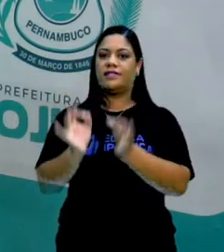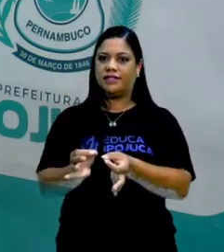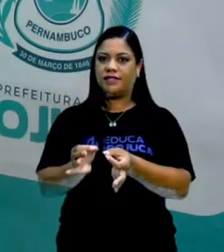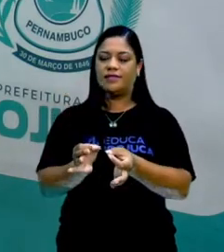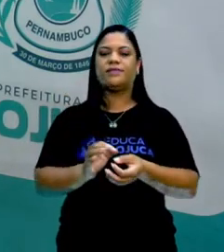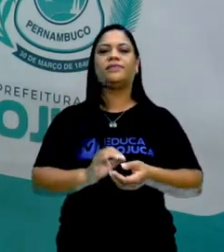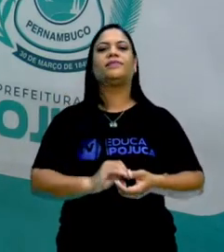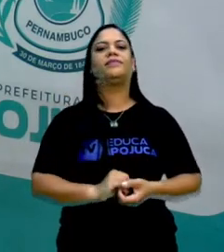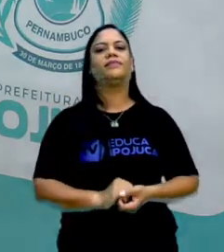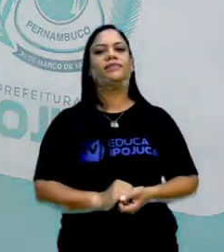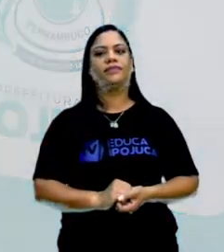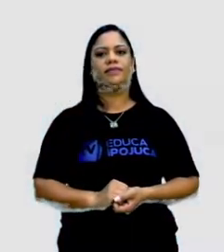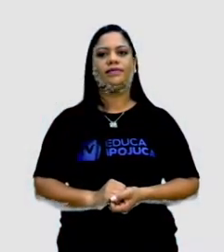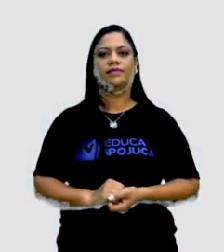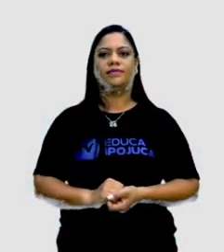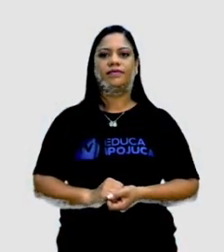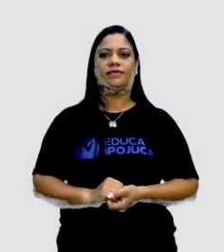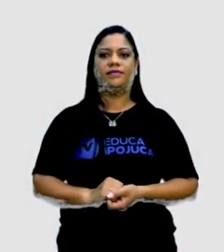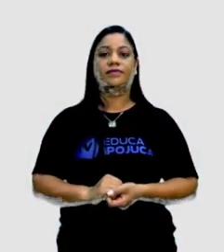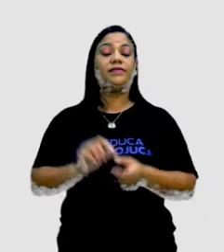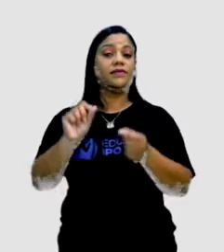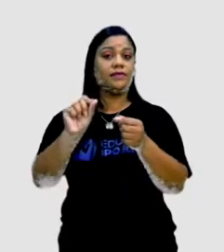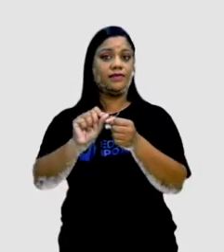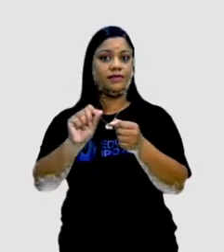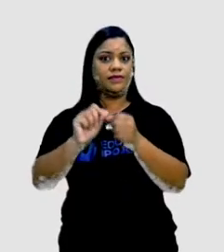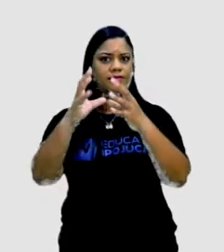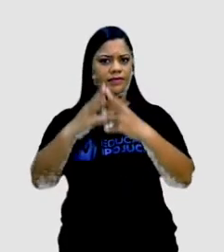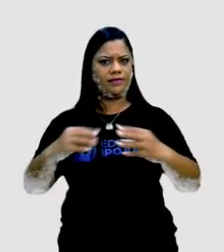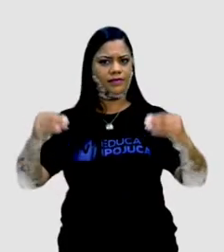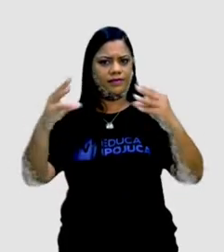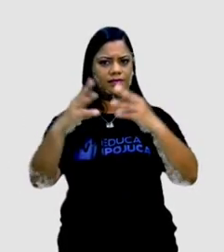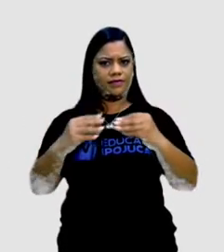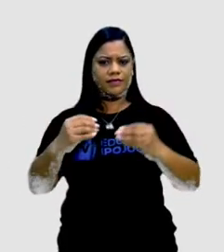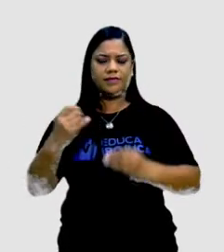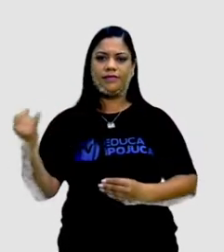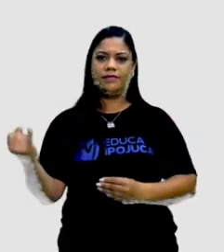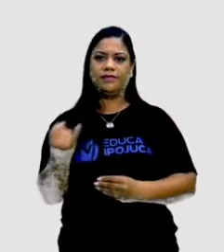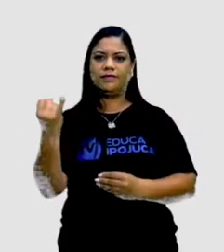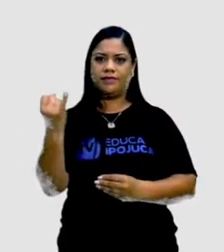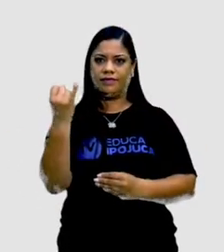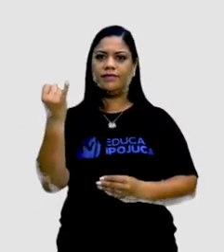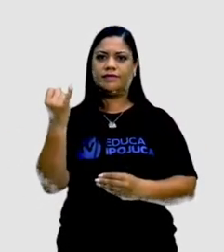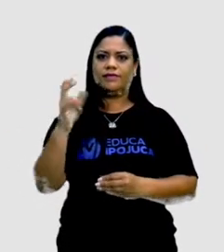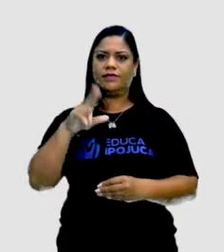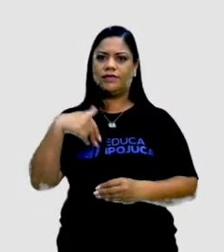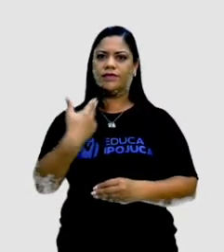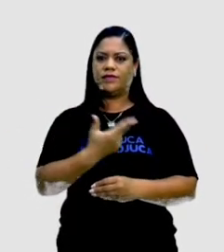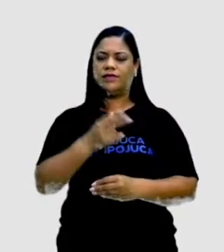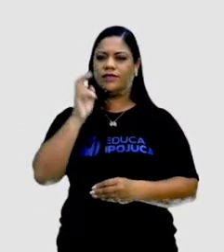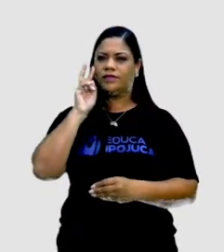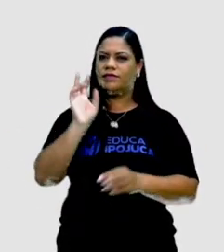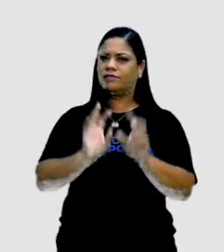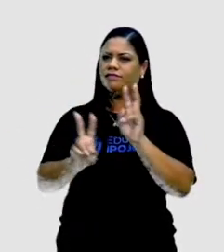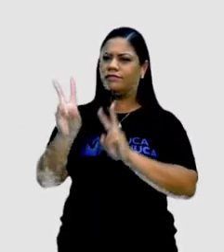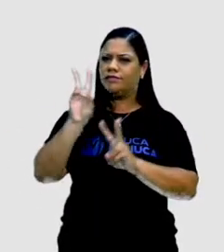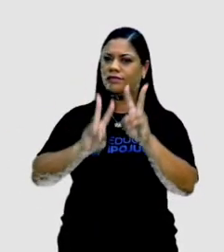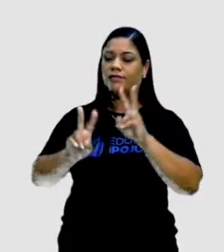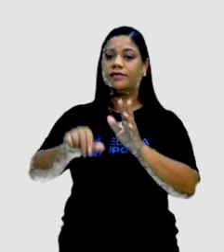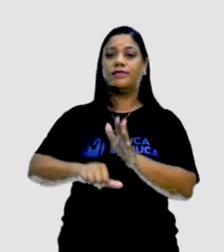Então, para realizar uma curadoria, é importante a gente se ligar em algumas etapas. Vejam aí.